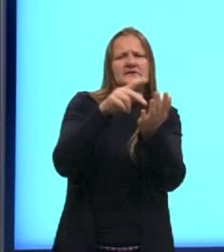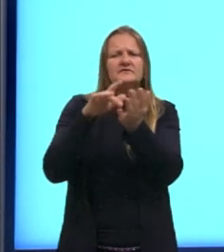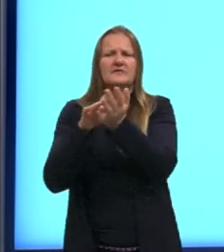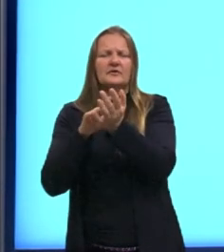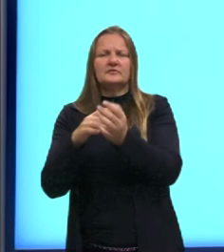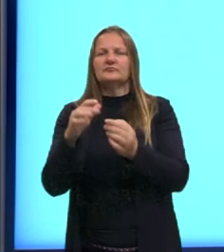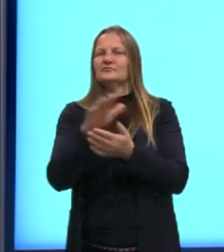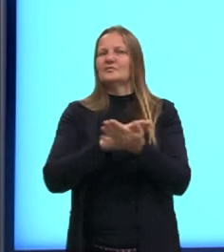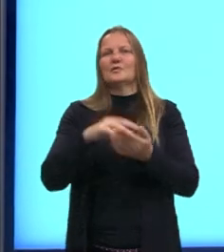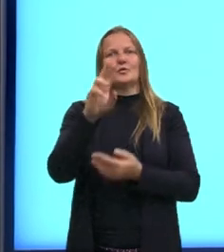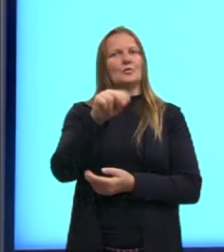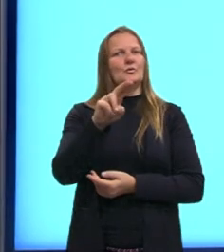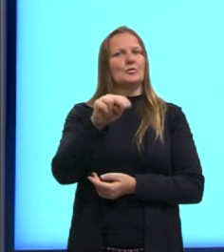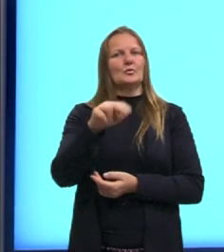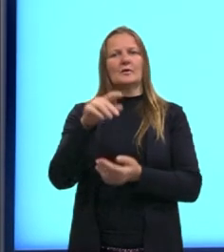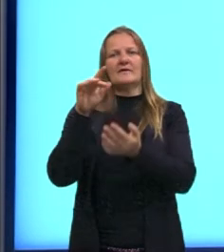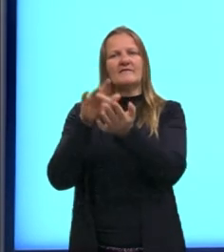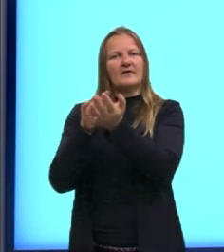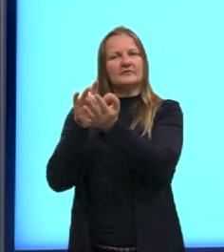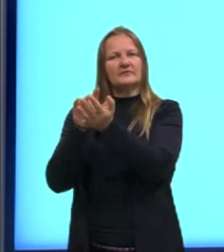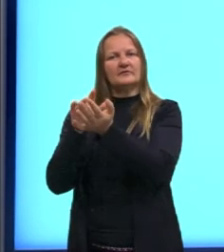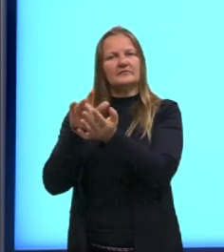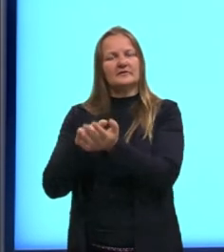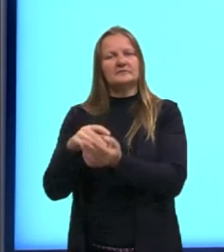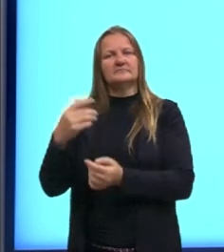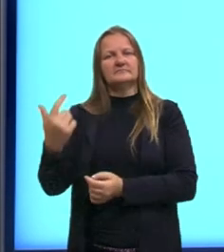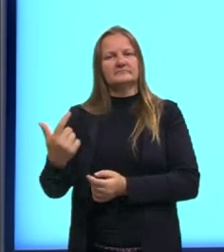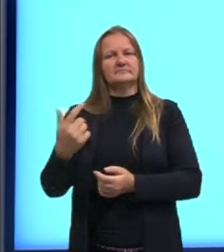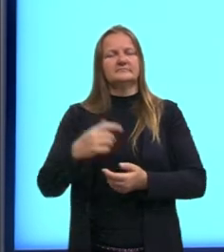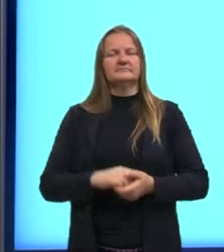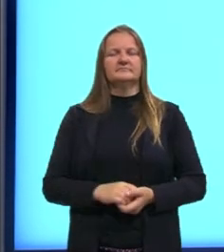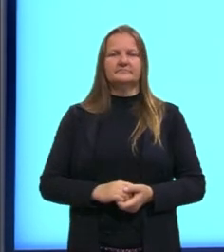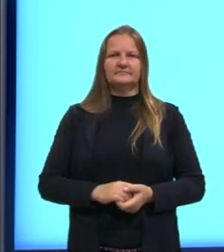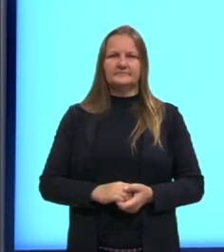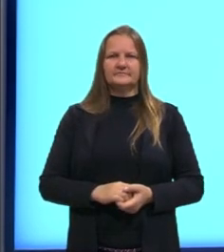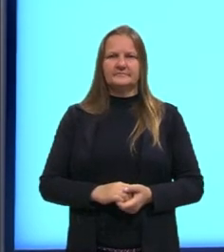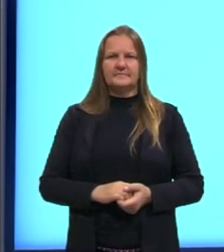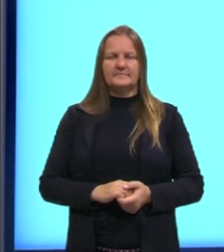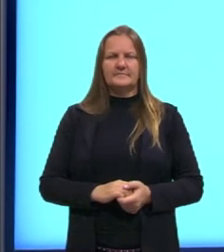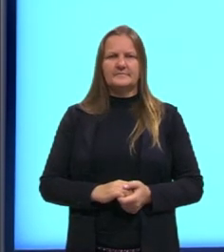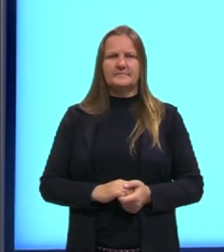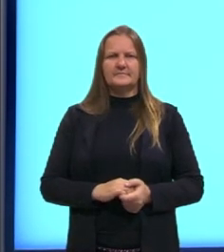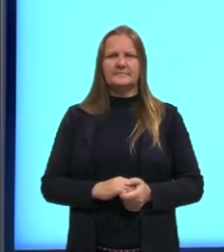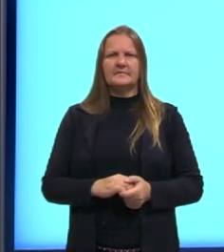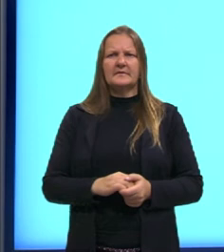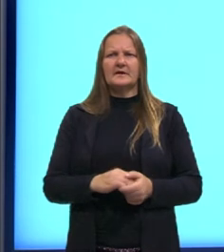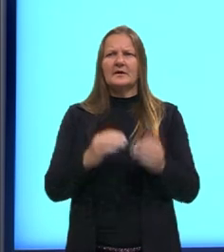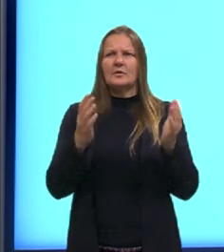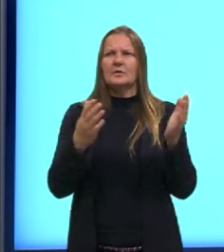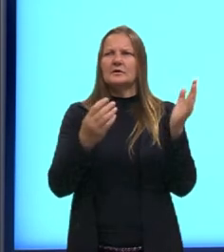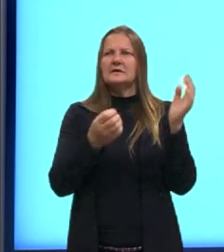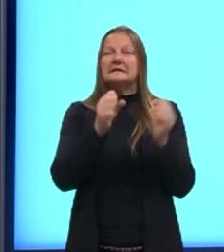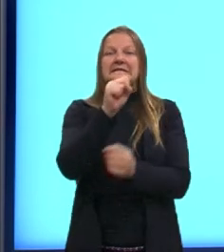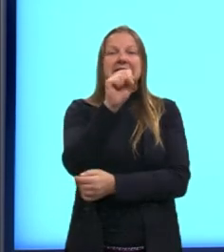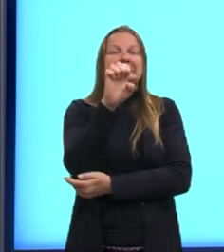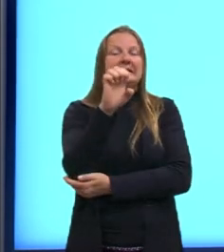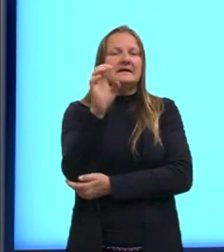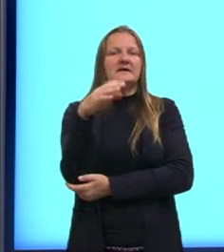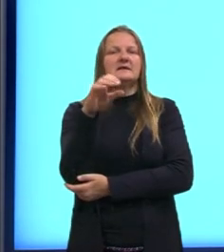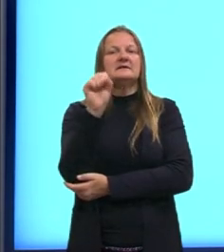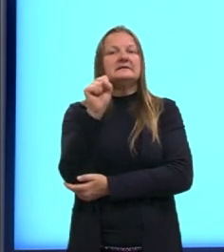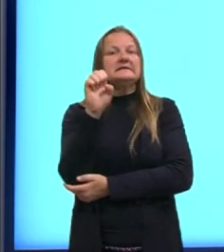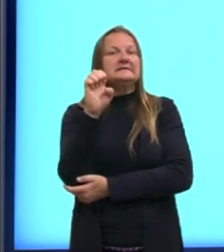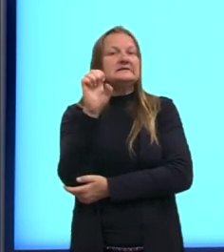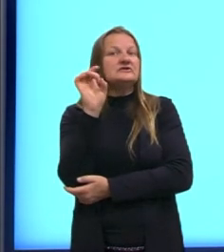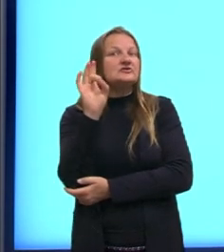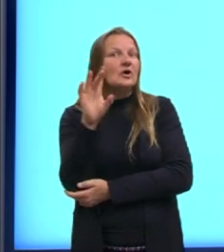falsa, a nossa bicondicional é falsa, né? Então, essa aqui, entra essa parte, né? O C e somente C.